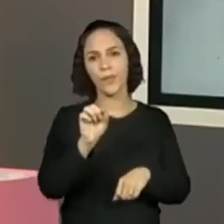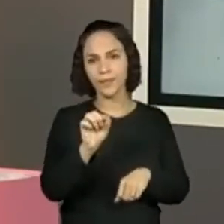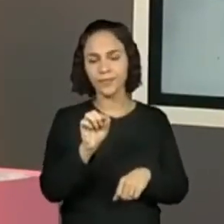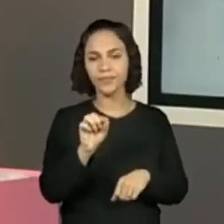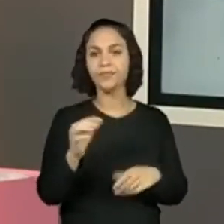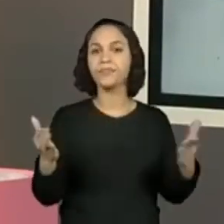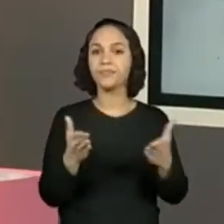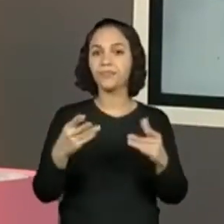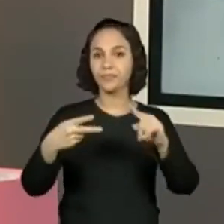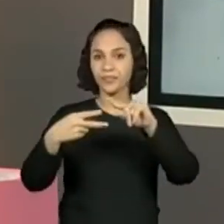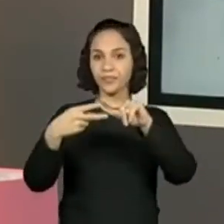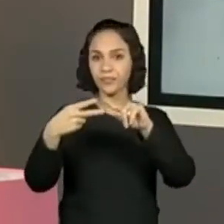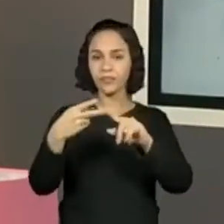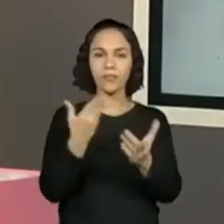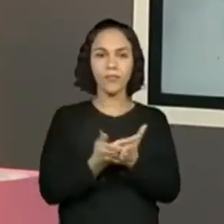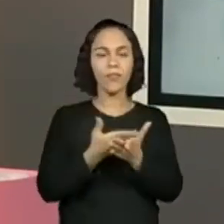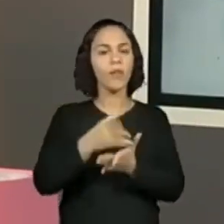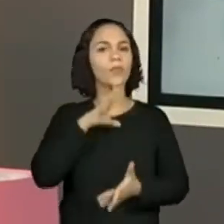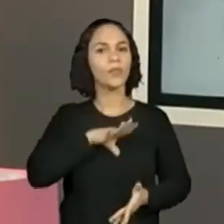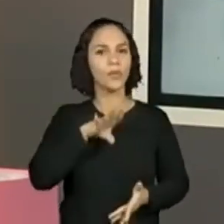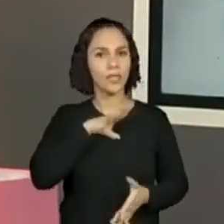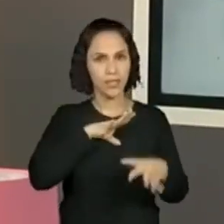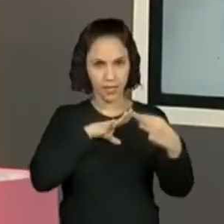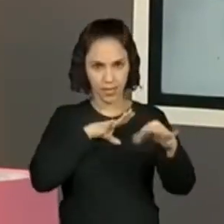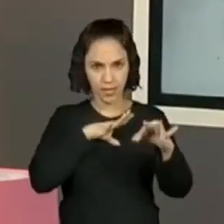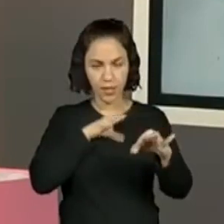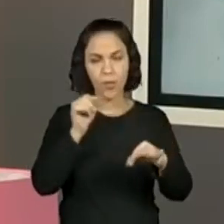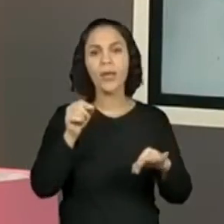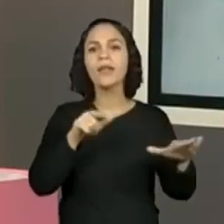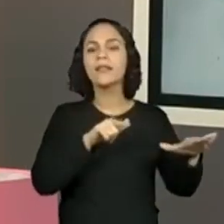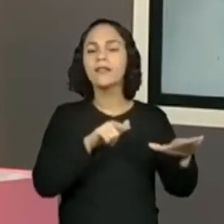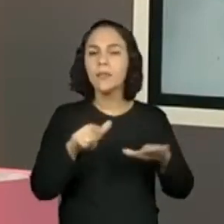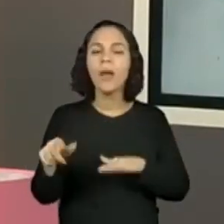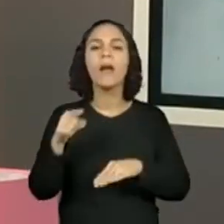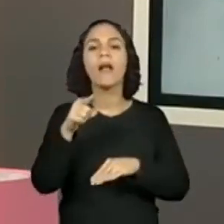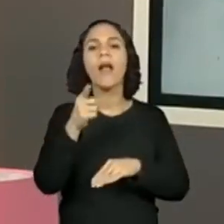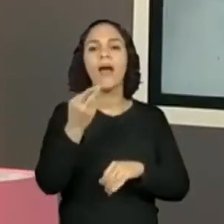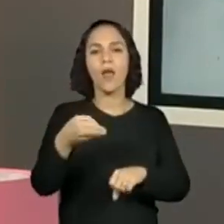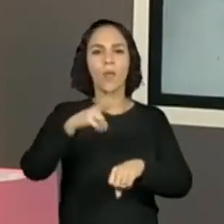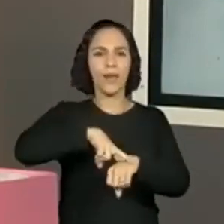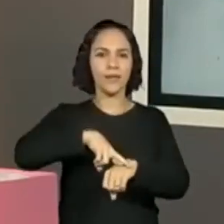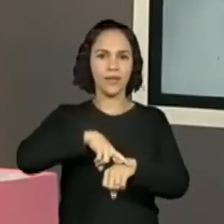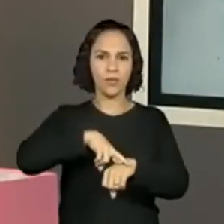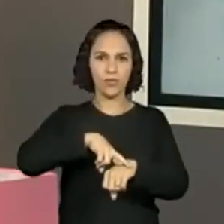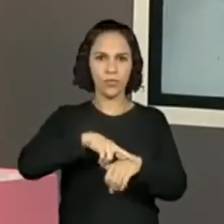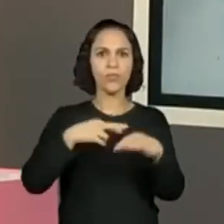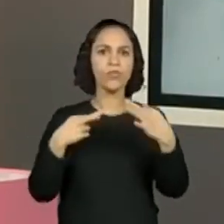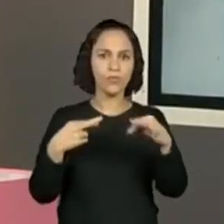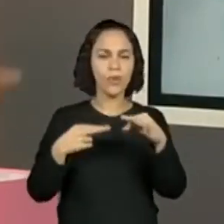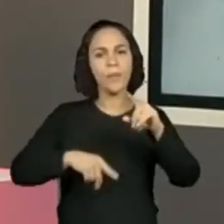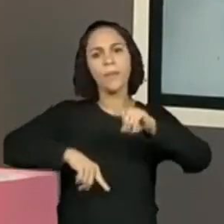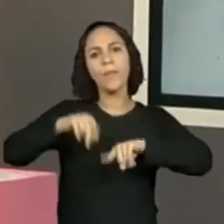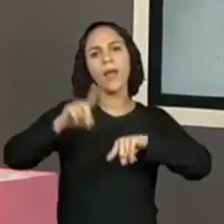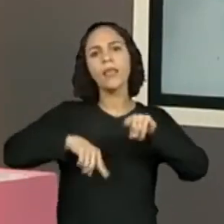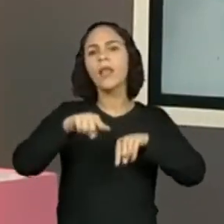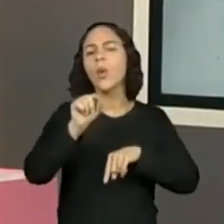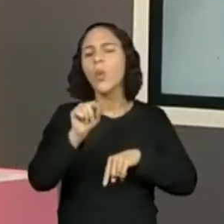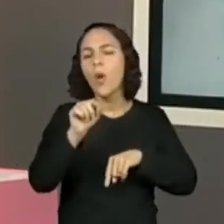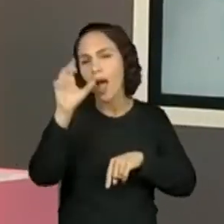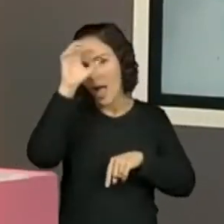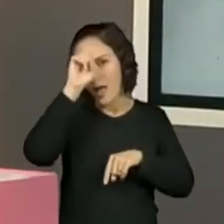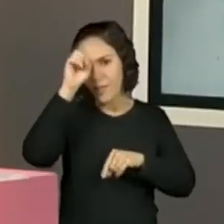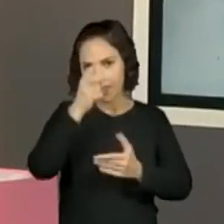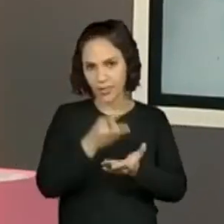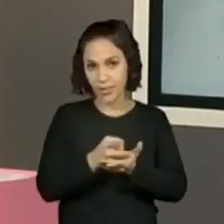tiveram agora duas aulas de língua portuguesa da semana do programa de recuperação, ok? Que utiliza o material do Aprender Sempre.